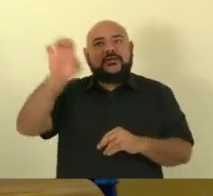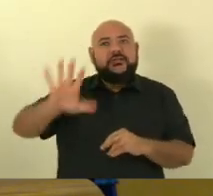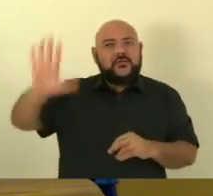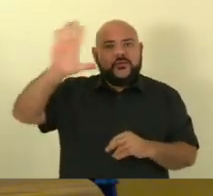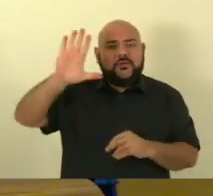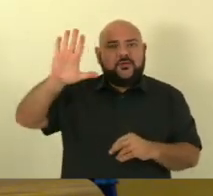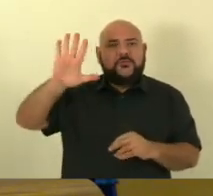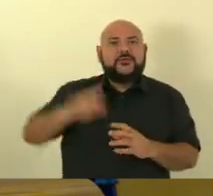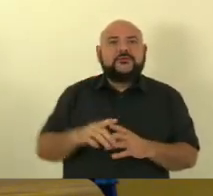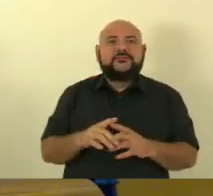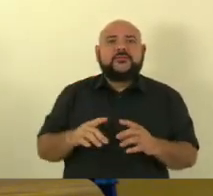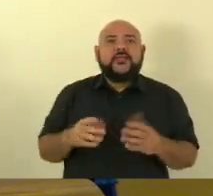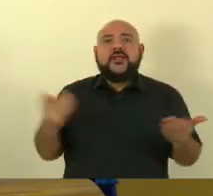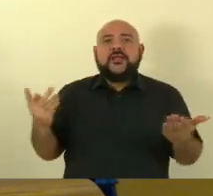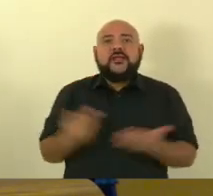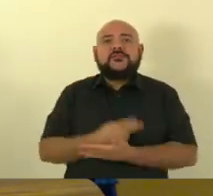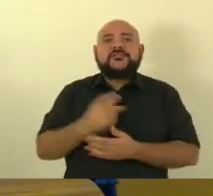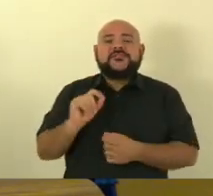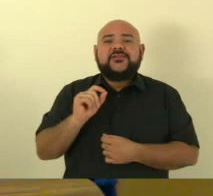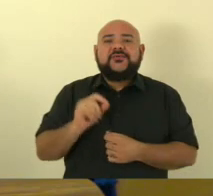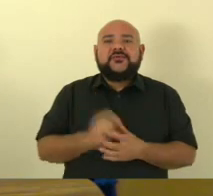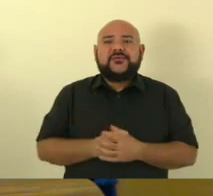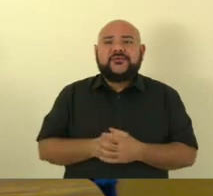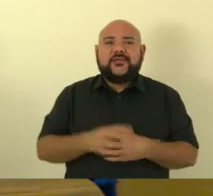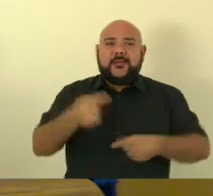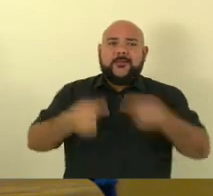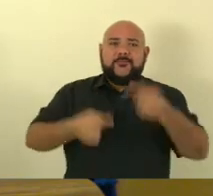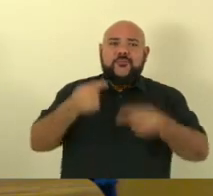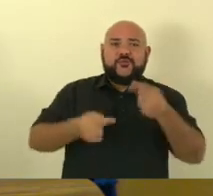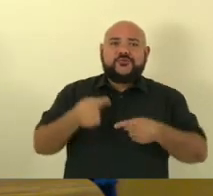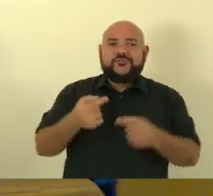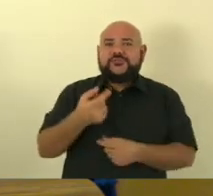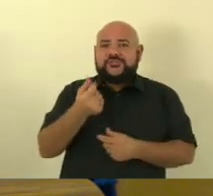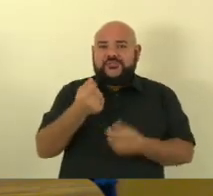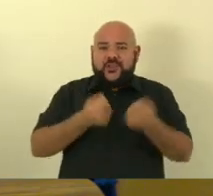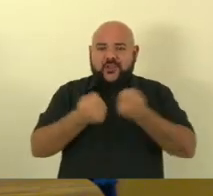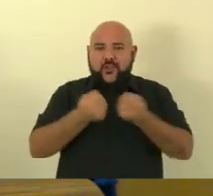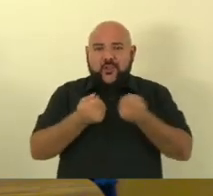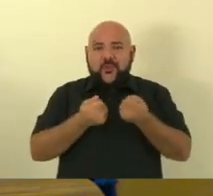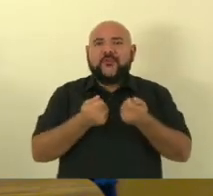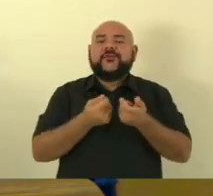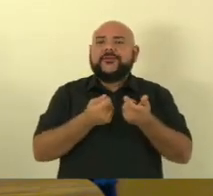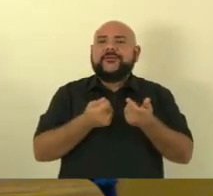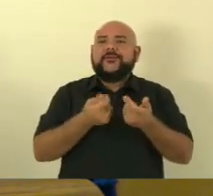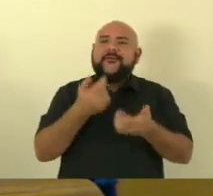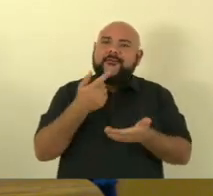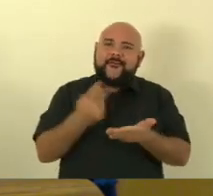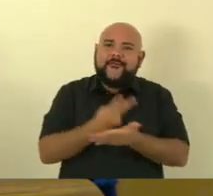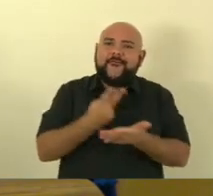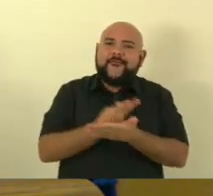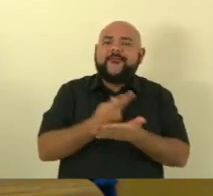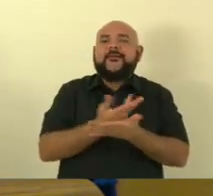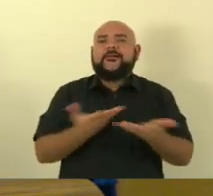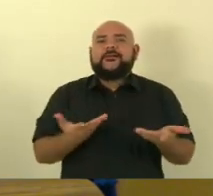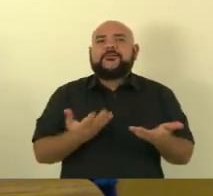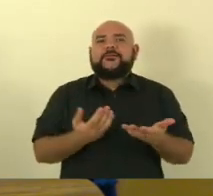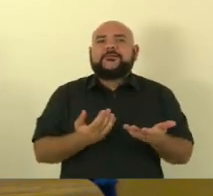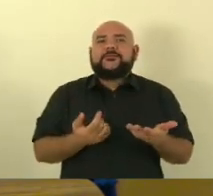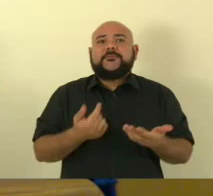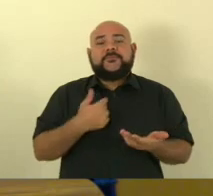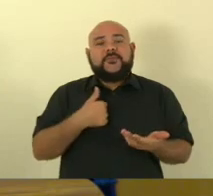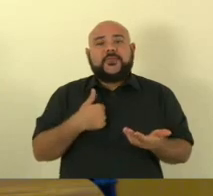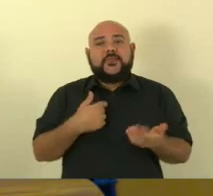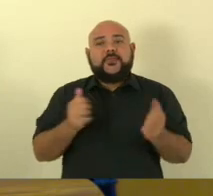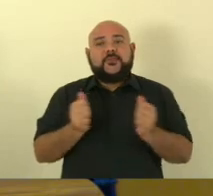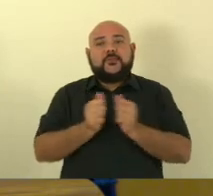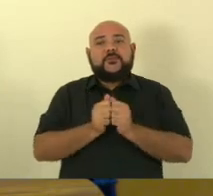ao longo dos anos por conta de políticas econômicas extremamente erradas eu faço parte de um partido que